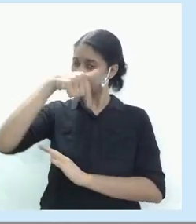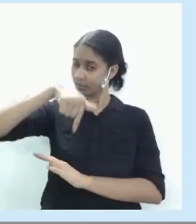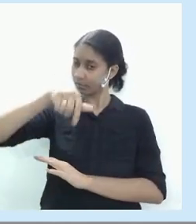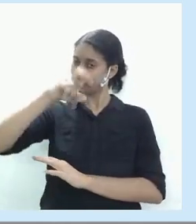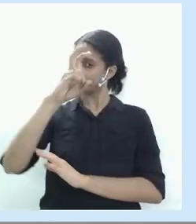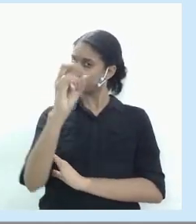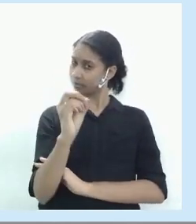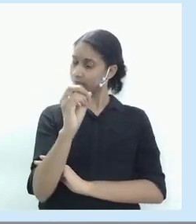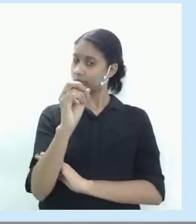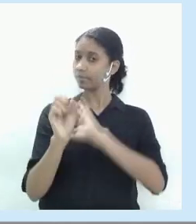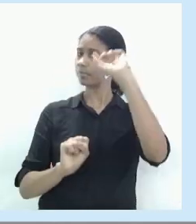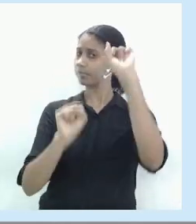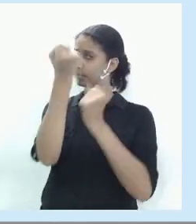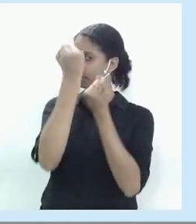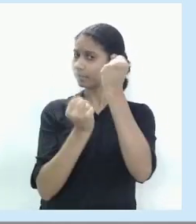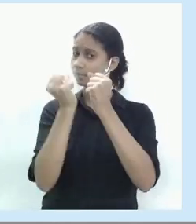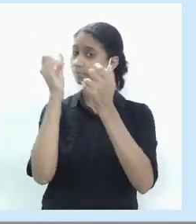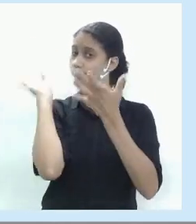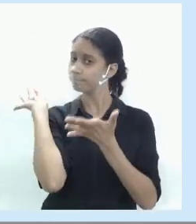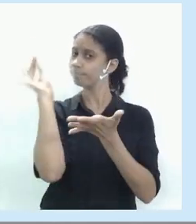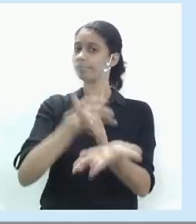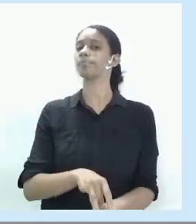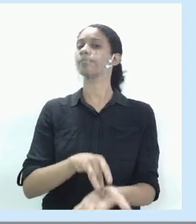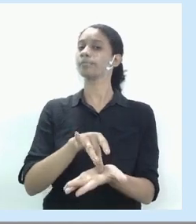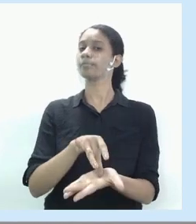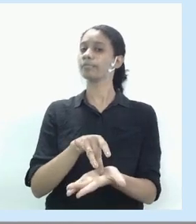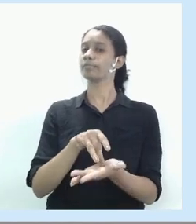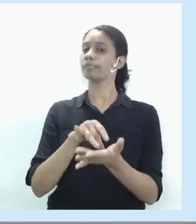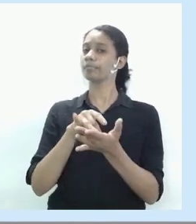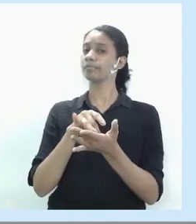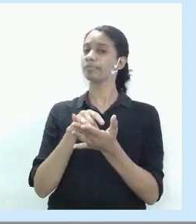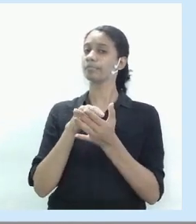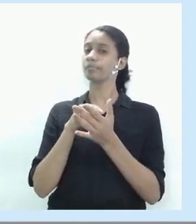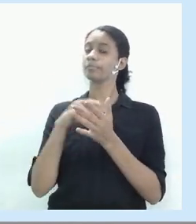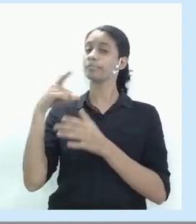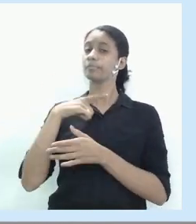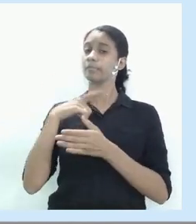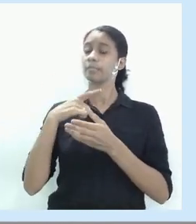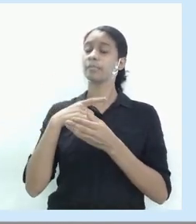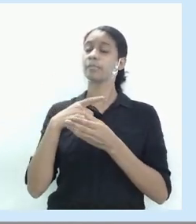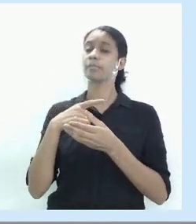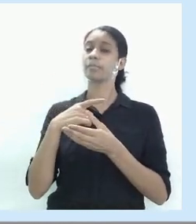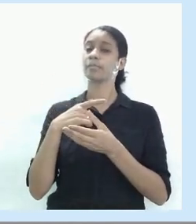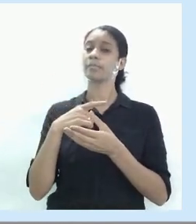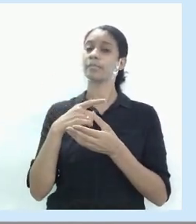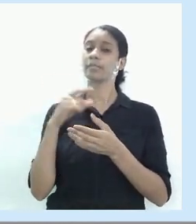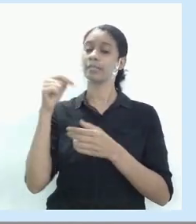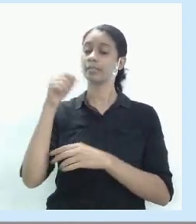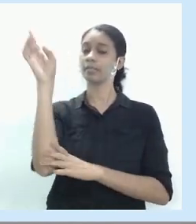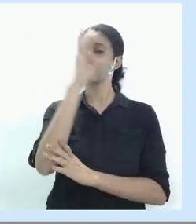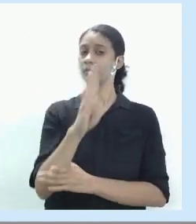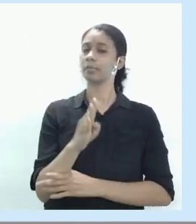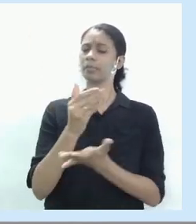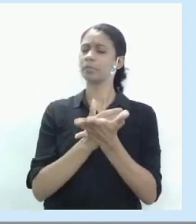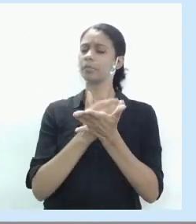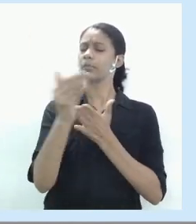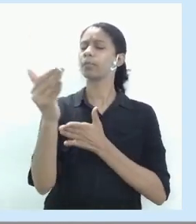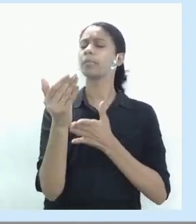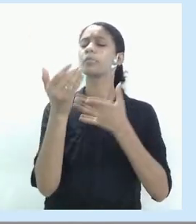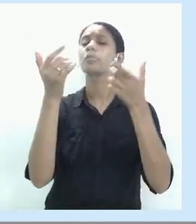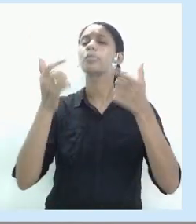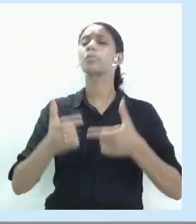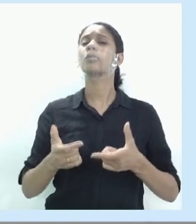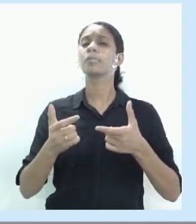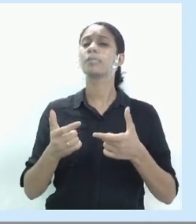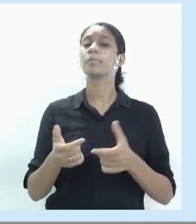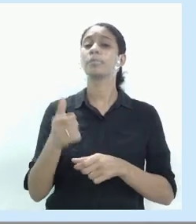industrialização efetiva e forte, real, que aconteceu no Brasil, foi a partir de 1930.